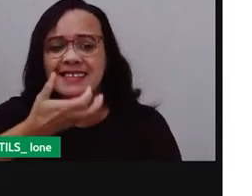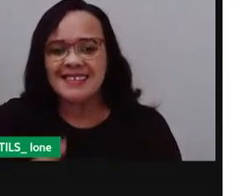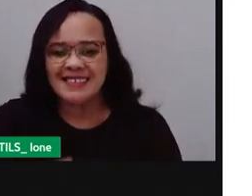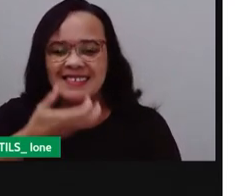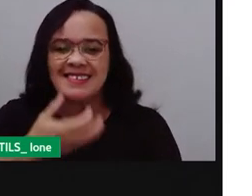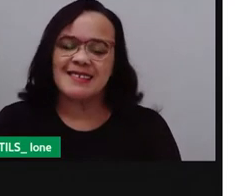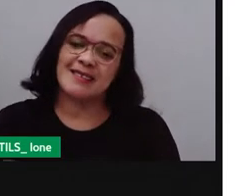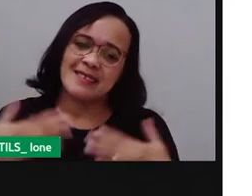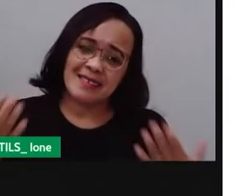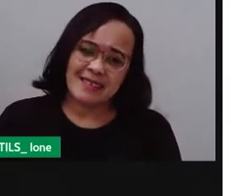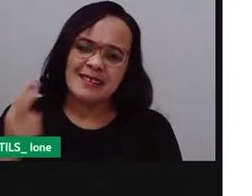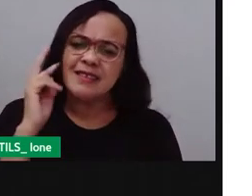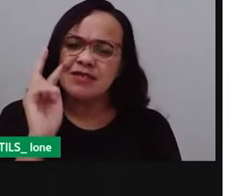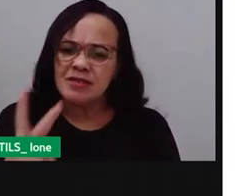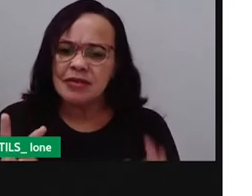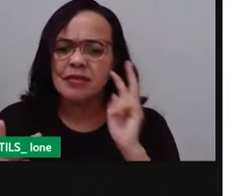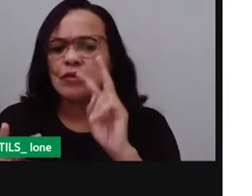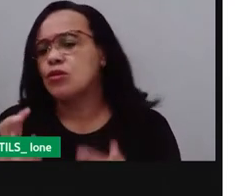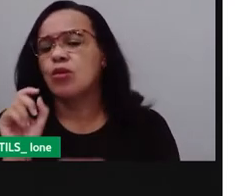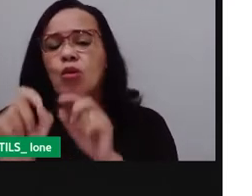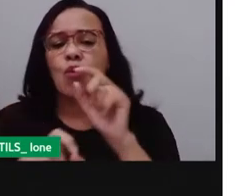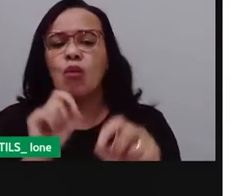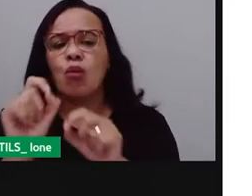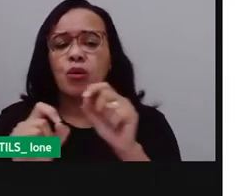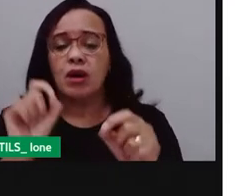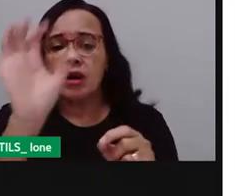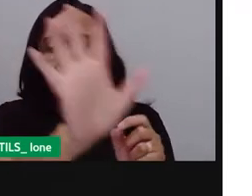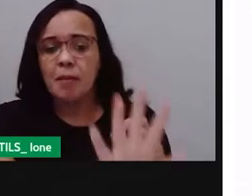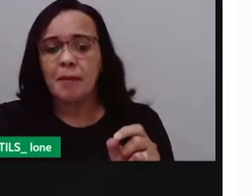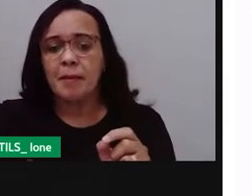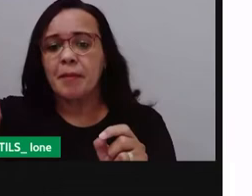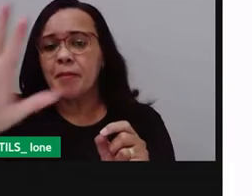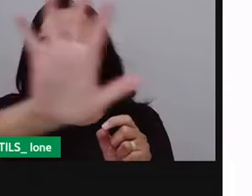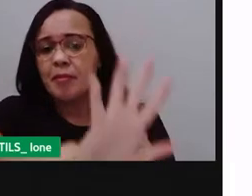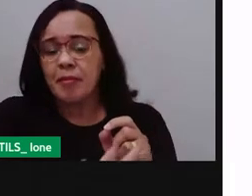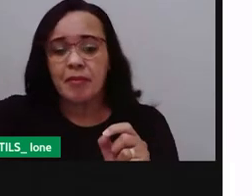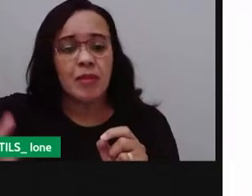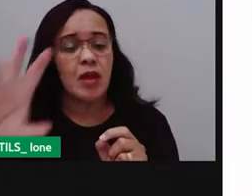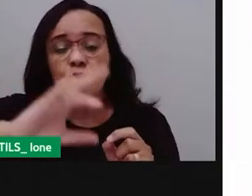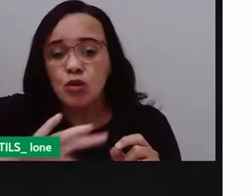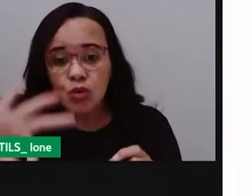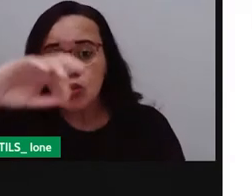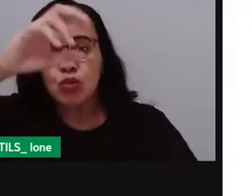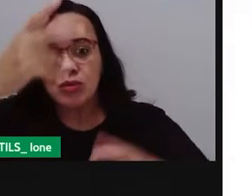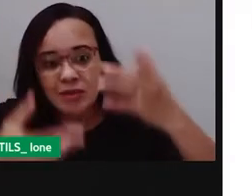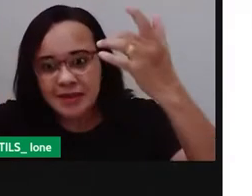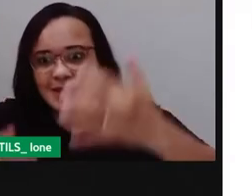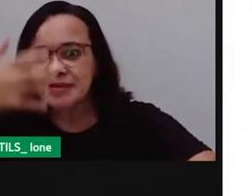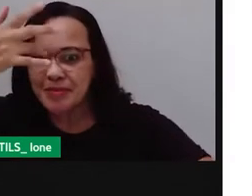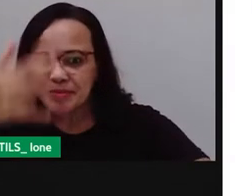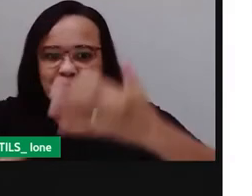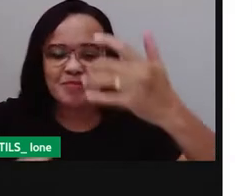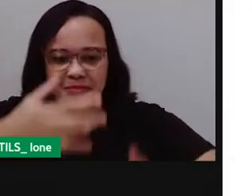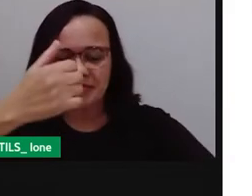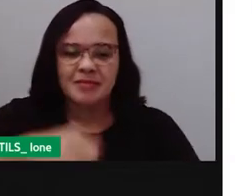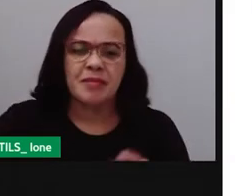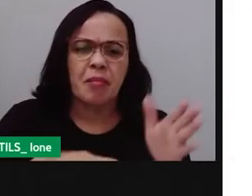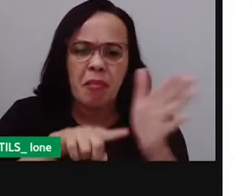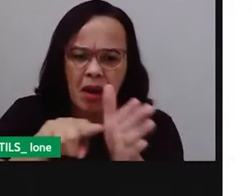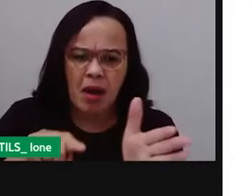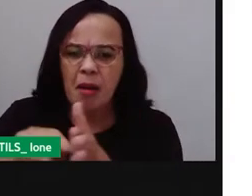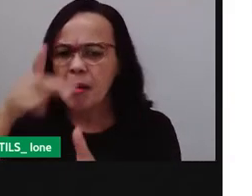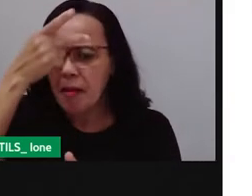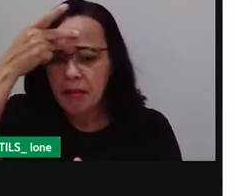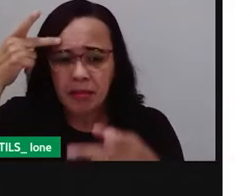Então, vejam que aqui logo no início traz uma visão geral sobre o município para que qualquer pessoa de qualquer lugar do mundo